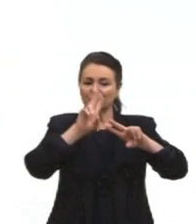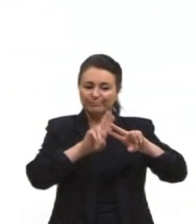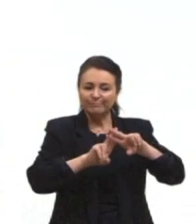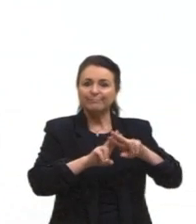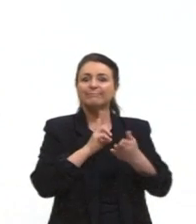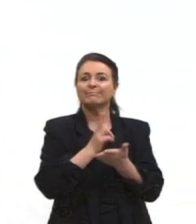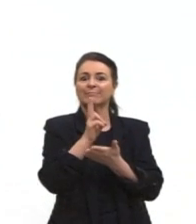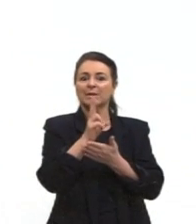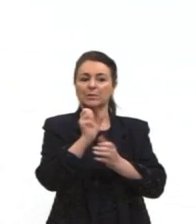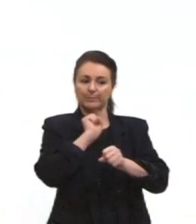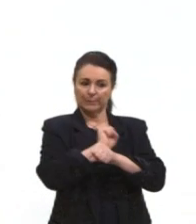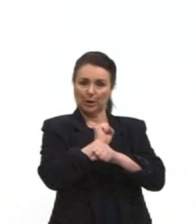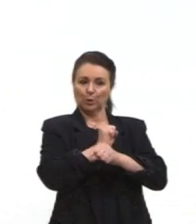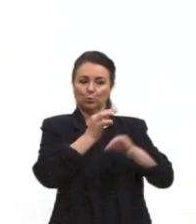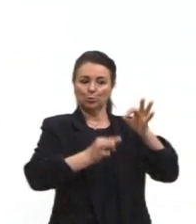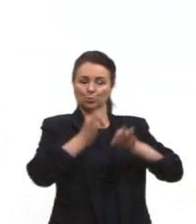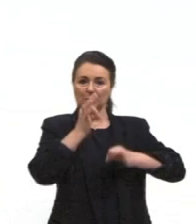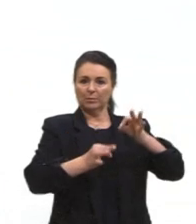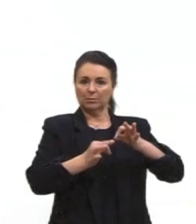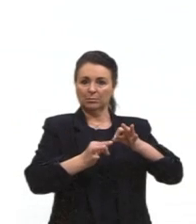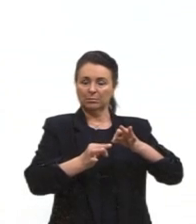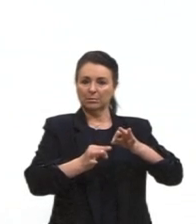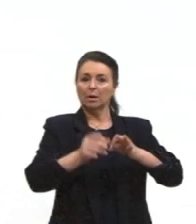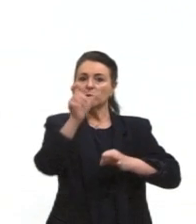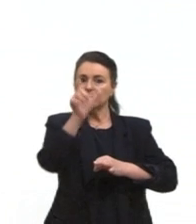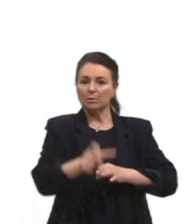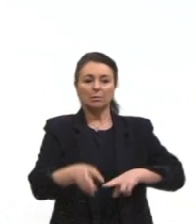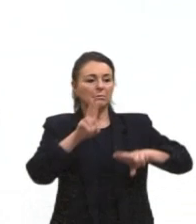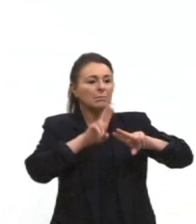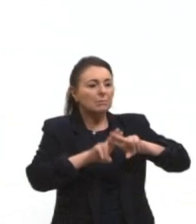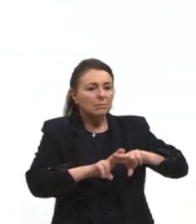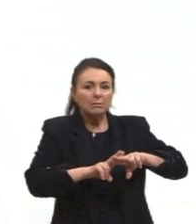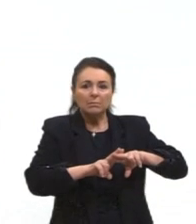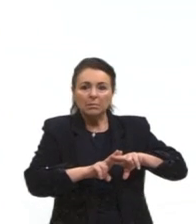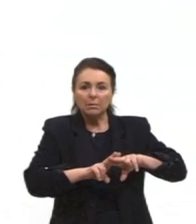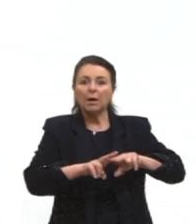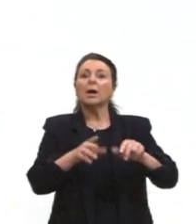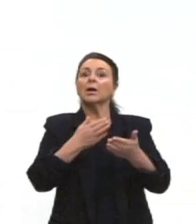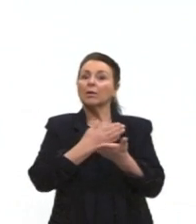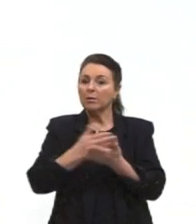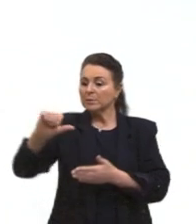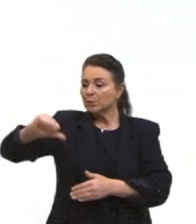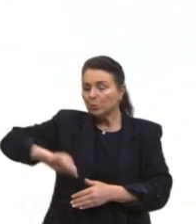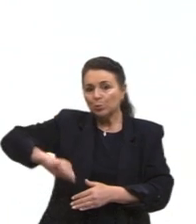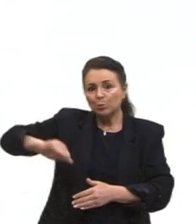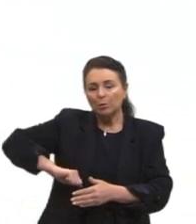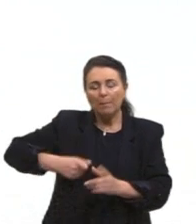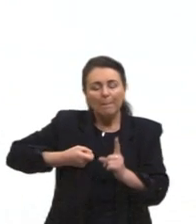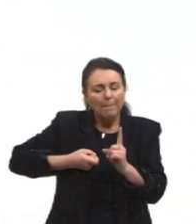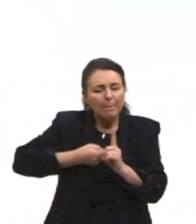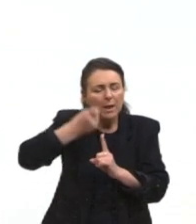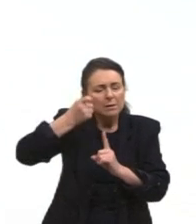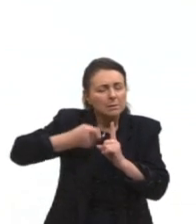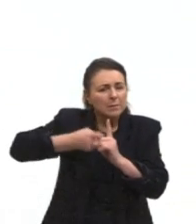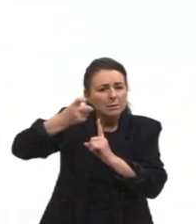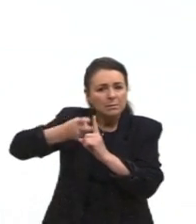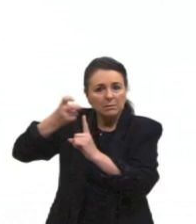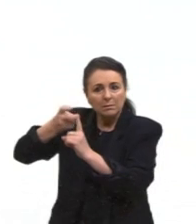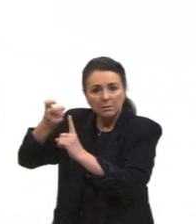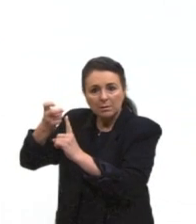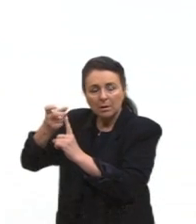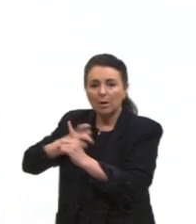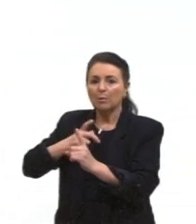esperavam julgamento. Então, as pessoas podiam ficar detidas e serem torturadas por meses. Tiveram pessoas que foram